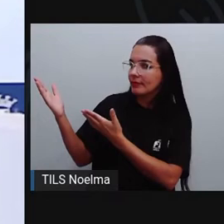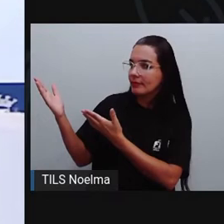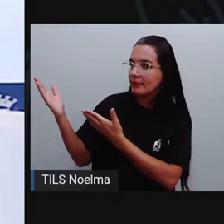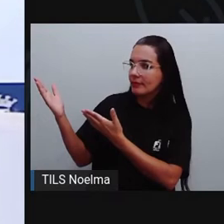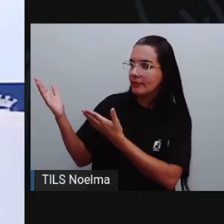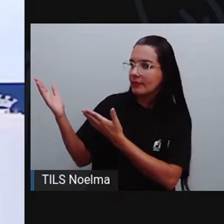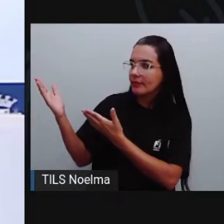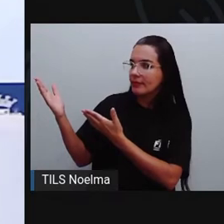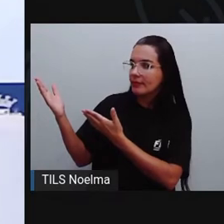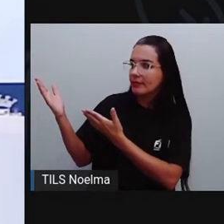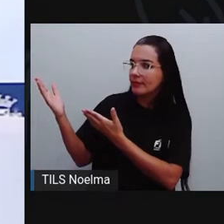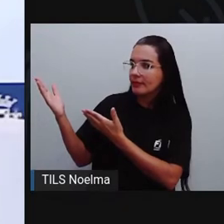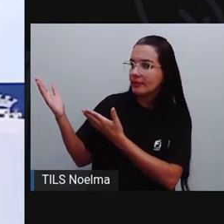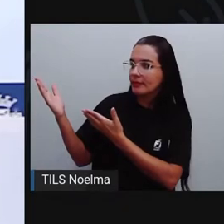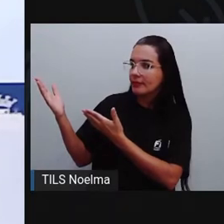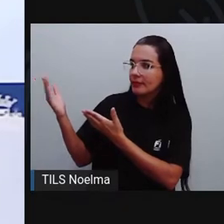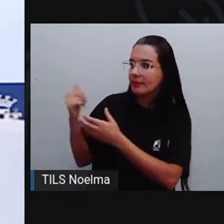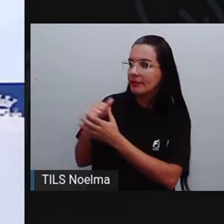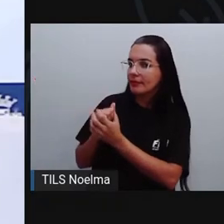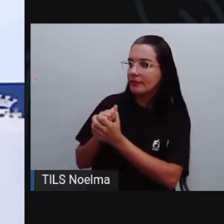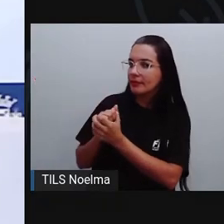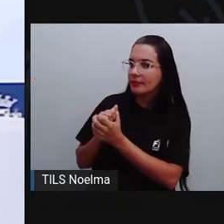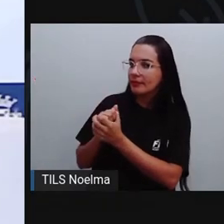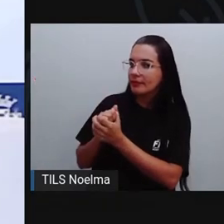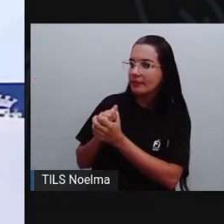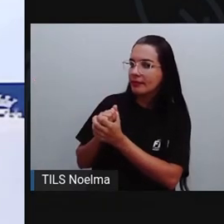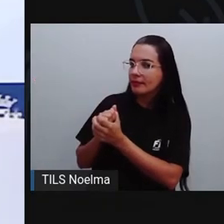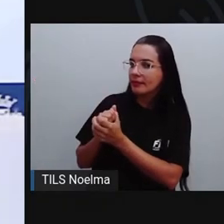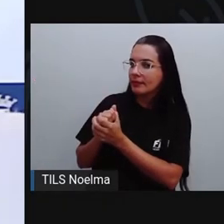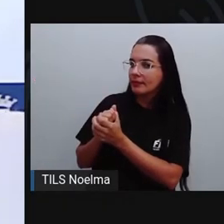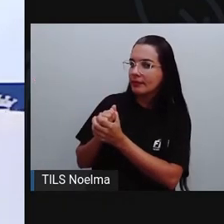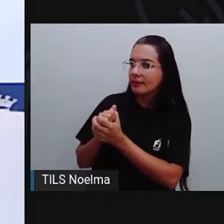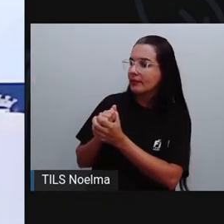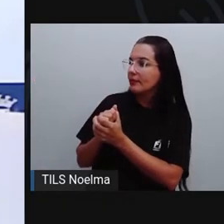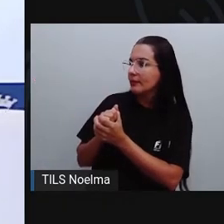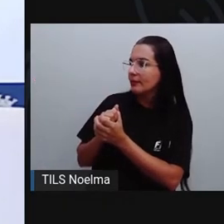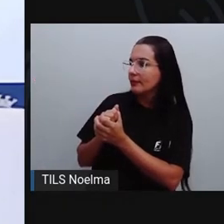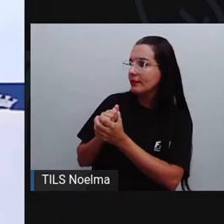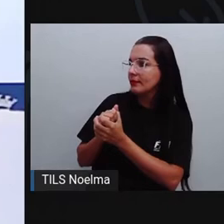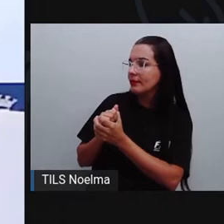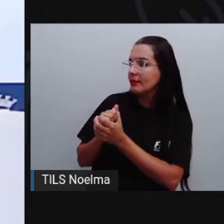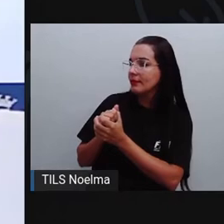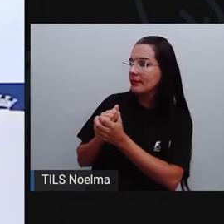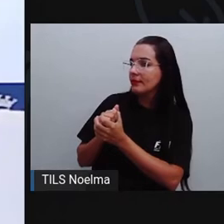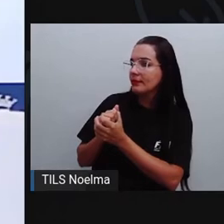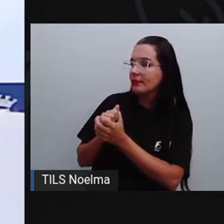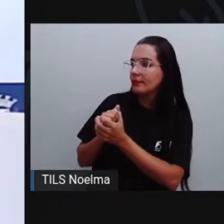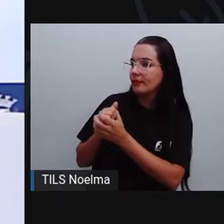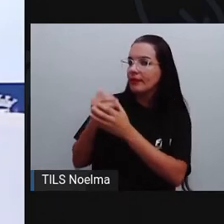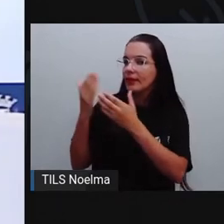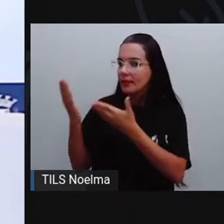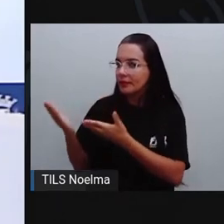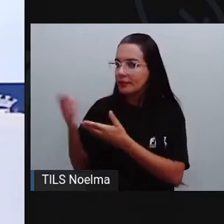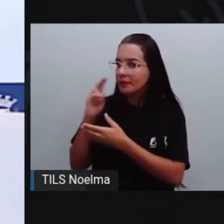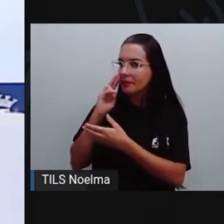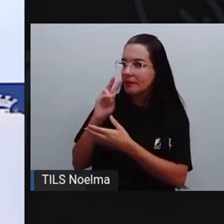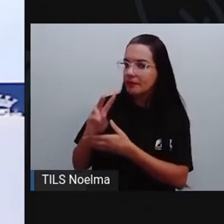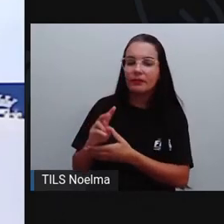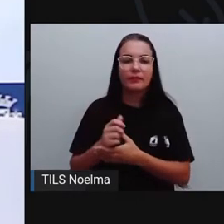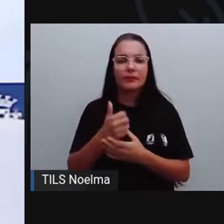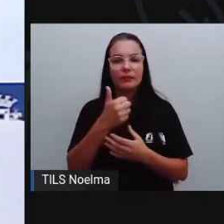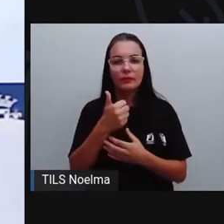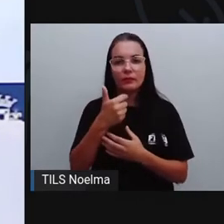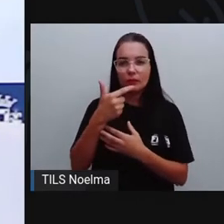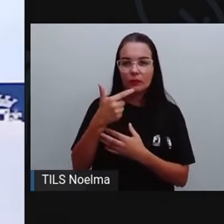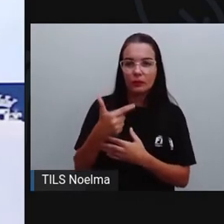2, aqui ficou o quê? Ficou 10 milhões, porque eu emprestei 1, né? 10 milhões menos 50 milhões, não dá. Então,